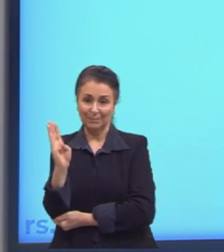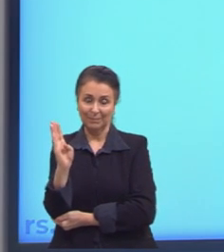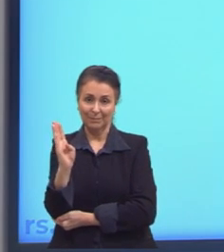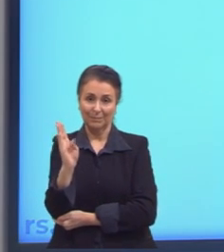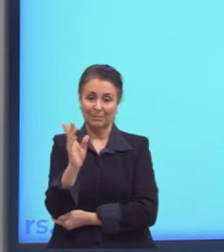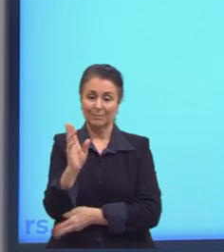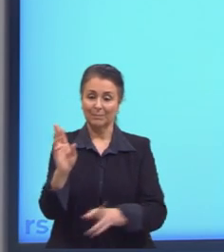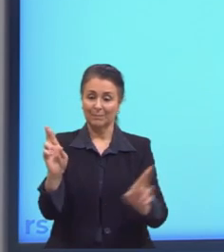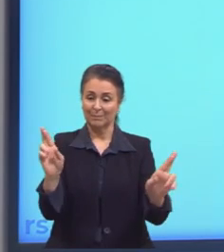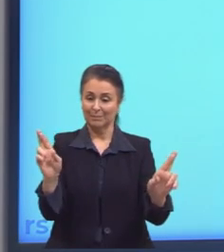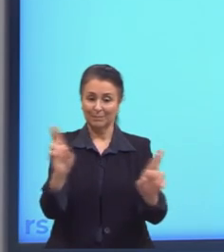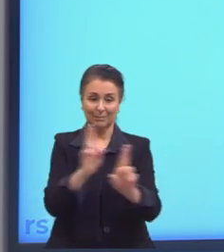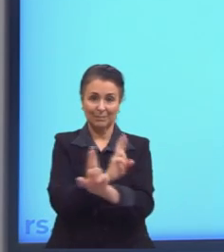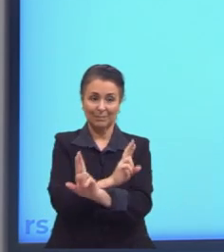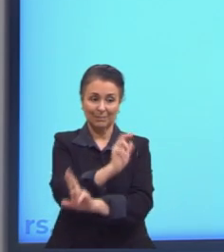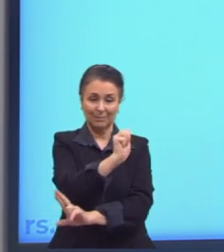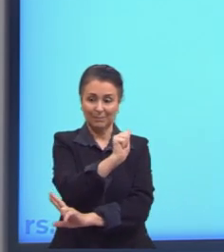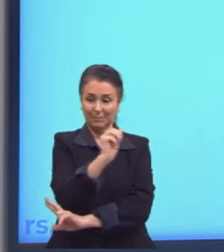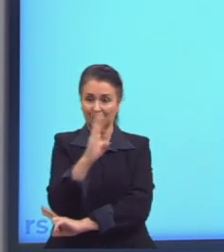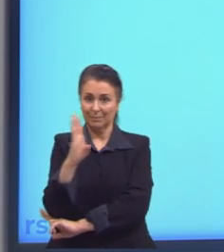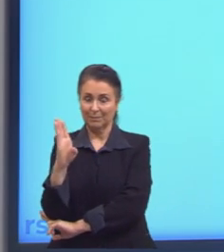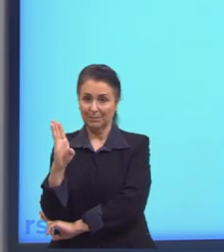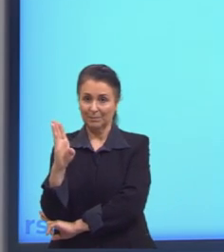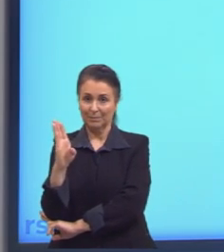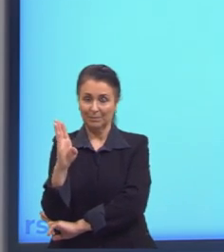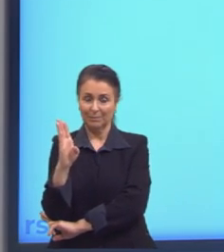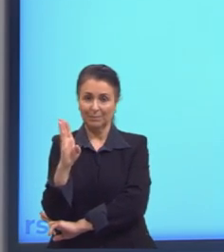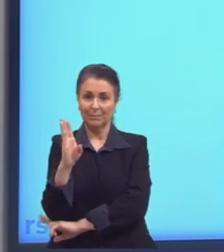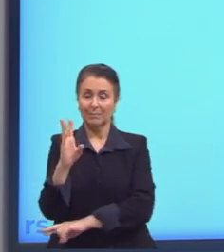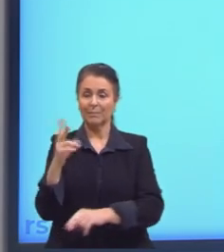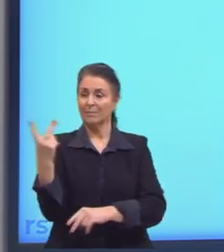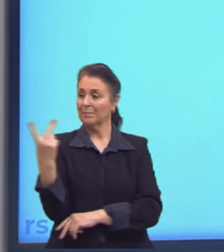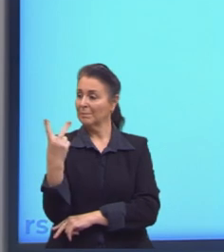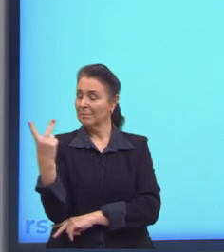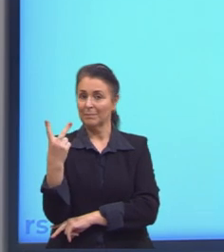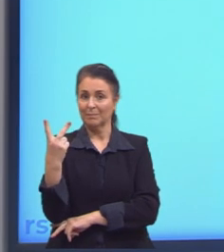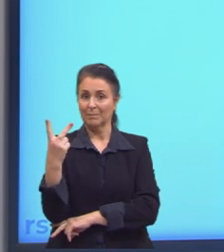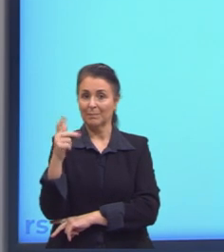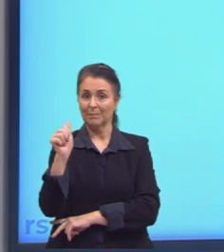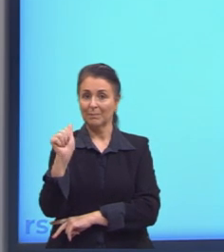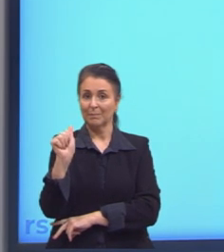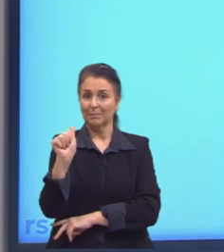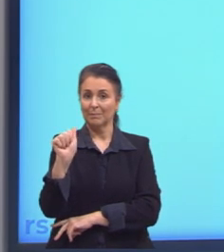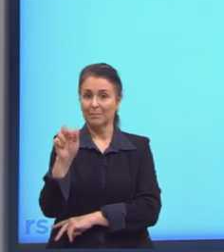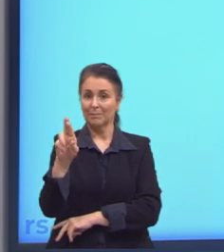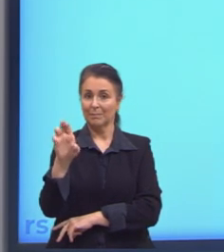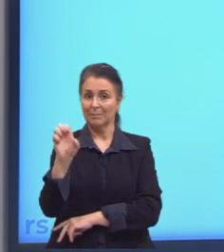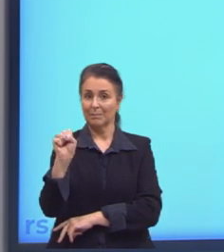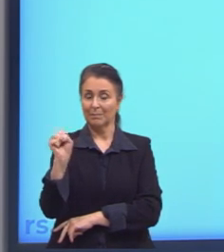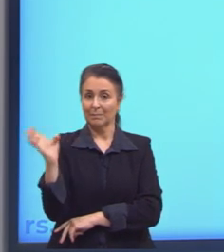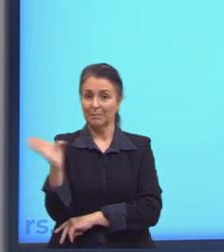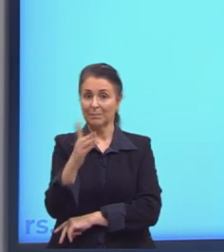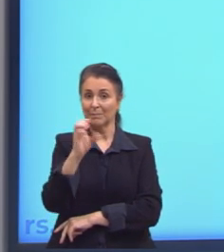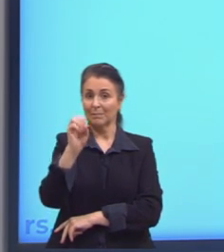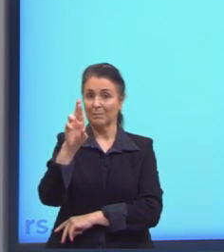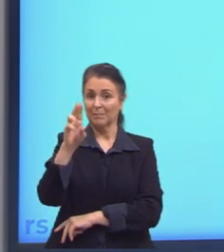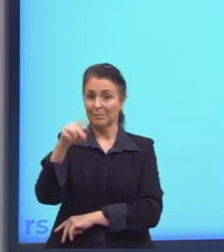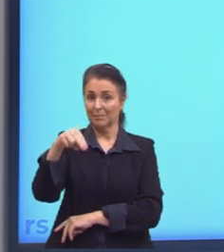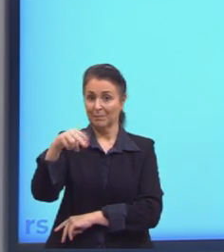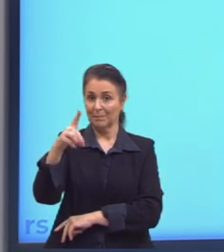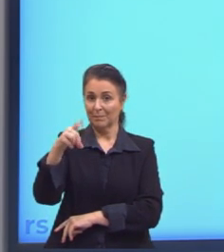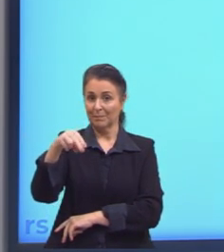relação de A e B é o conjunto de pares ordenados, XY, onde X